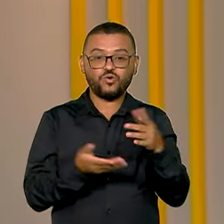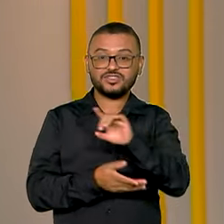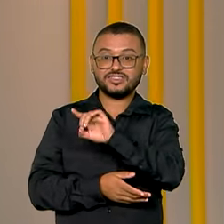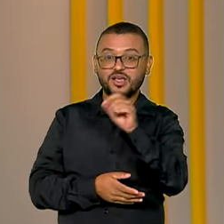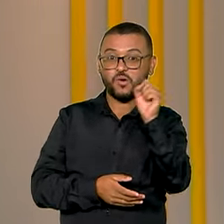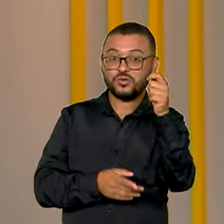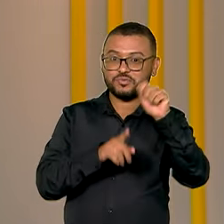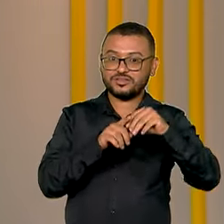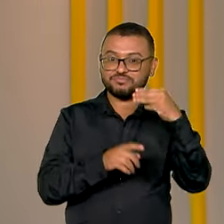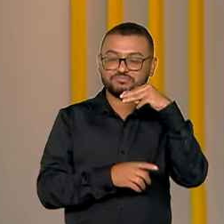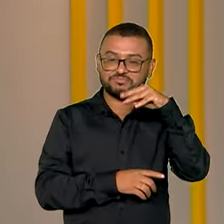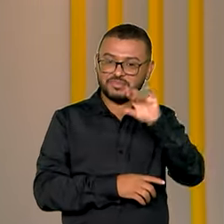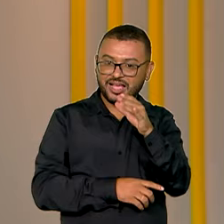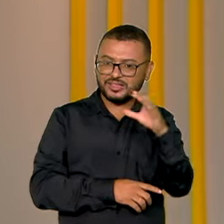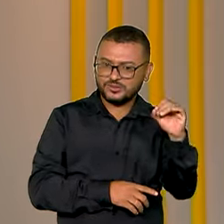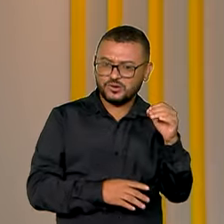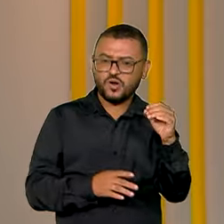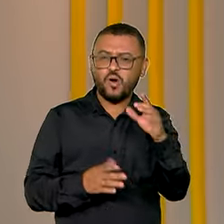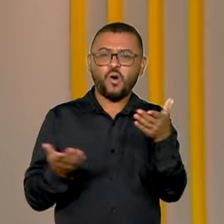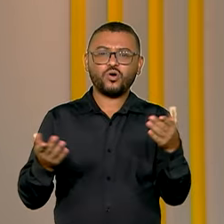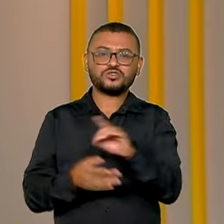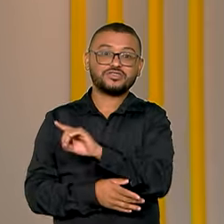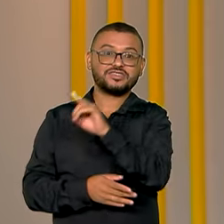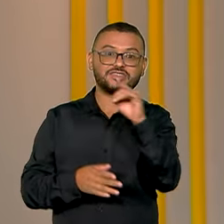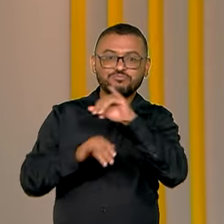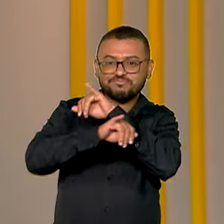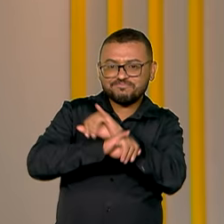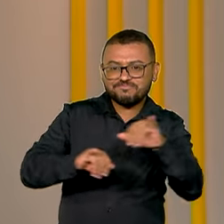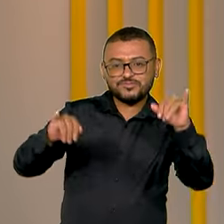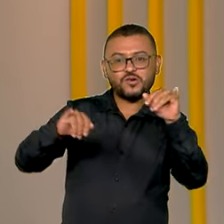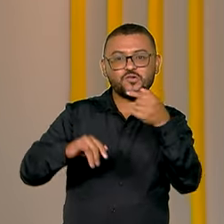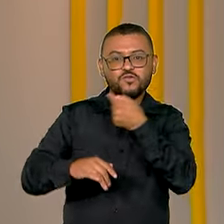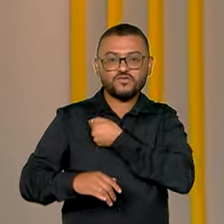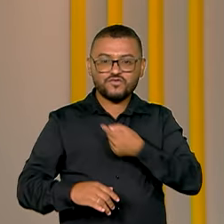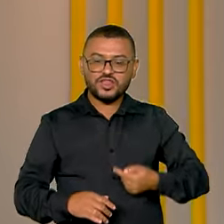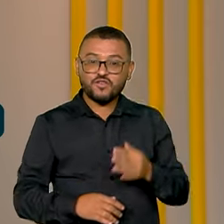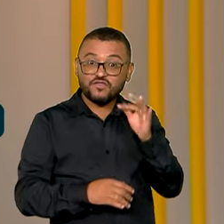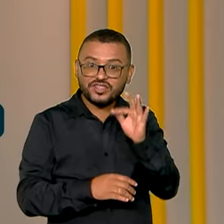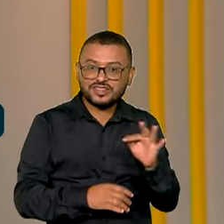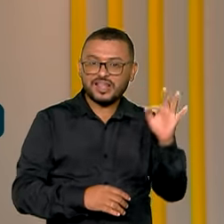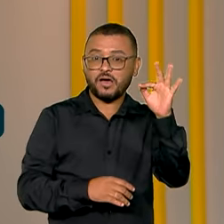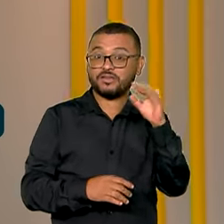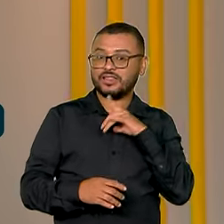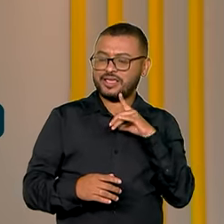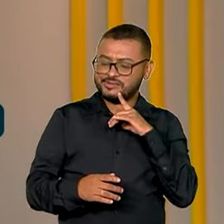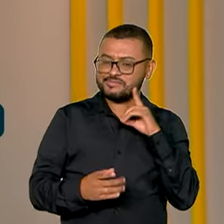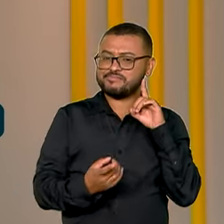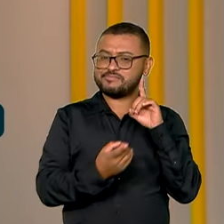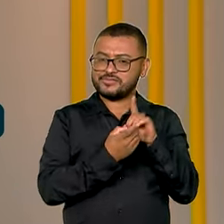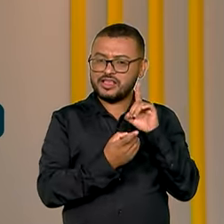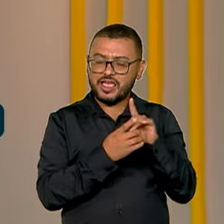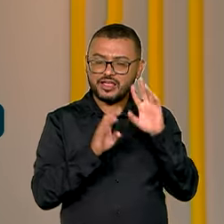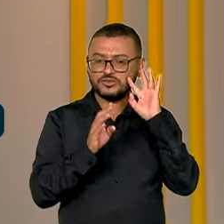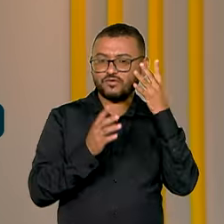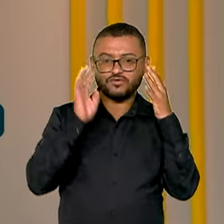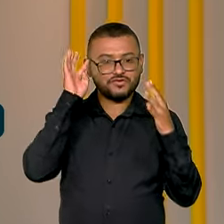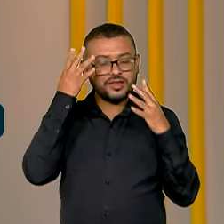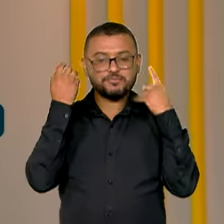de março. O dia de hoje foi marcado por anúncios do governo federal para atender demandas e mais do que isso,